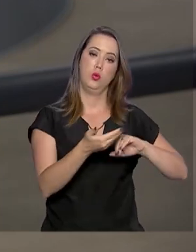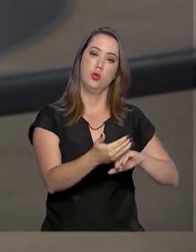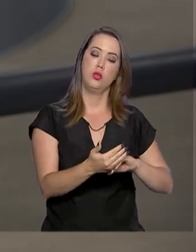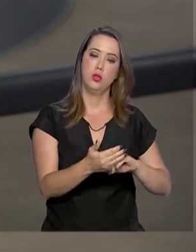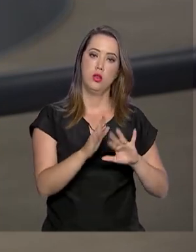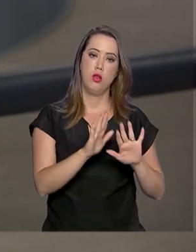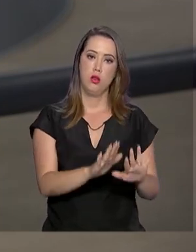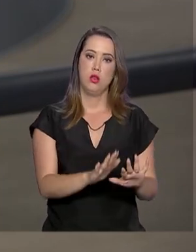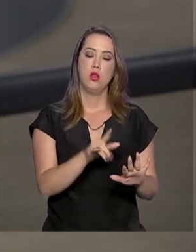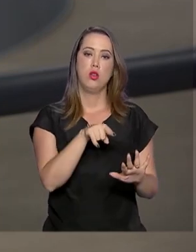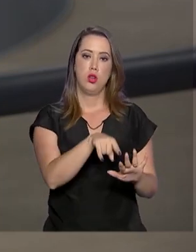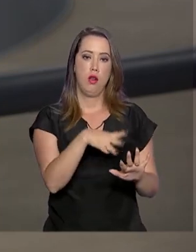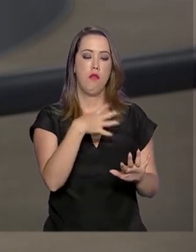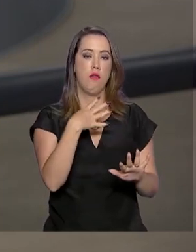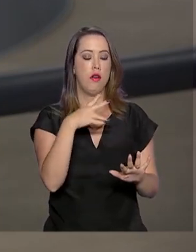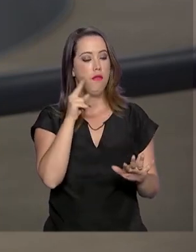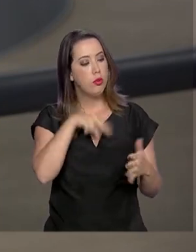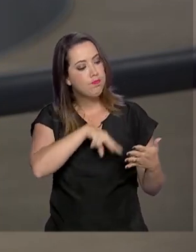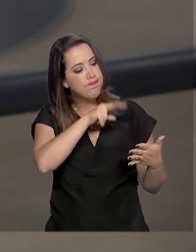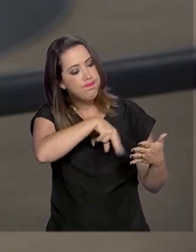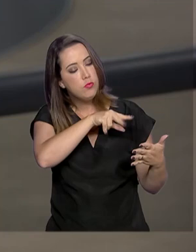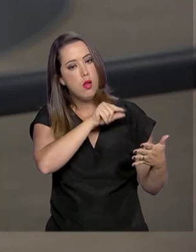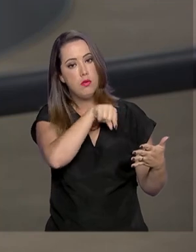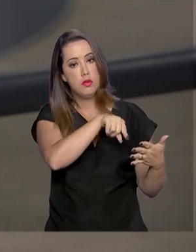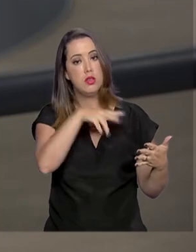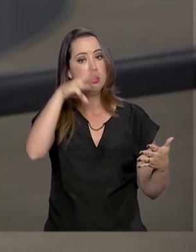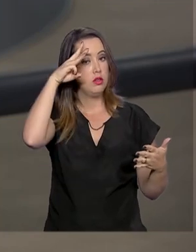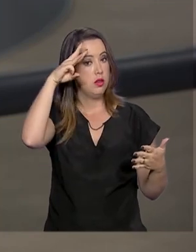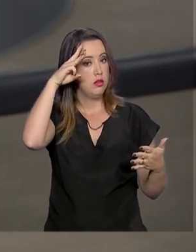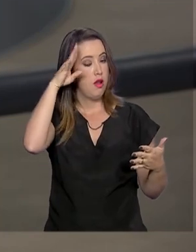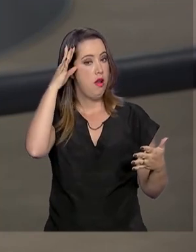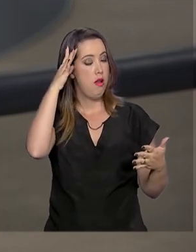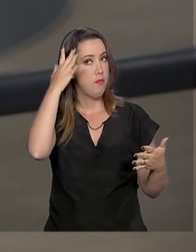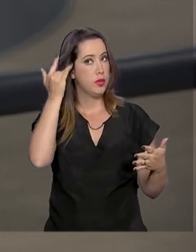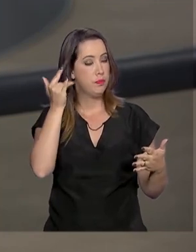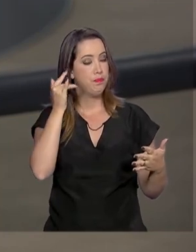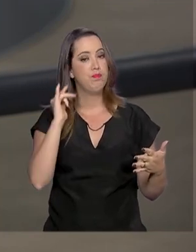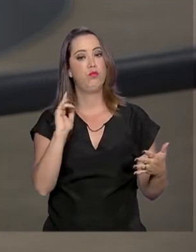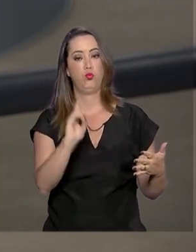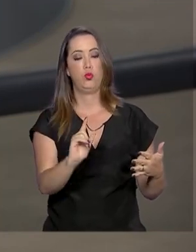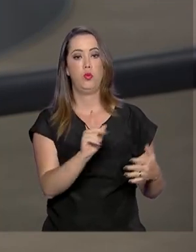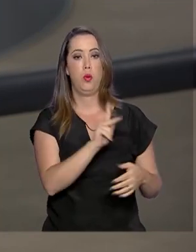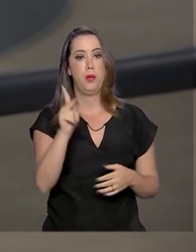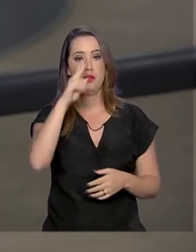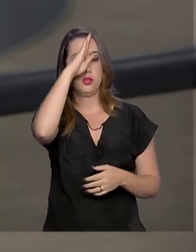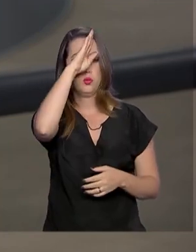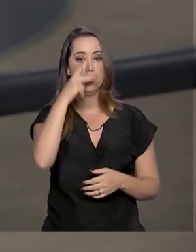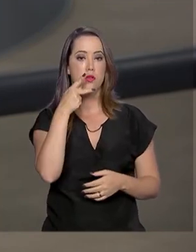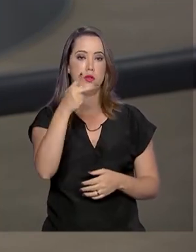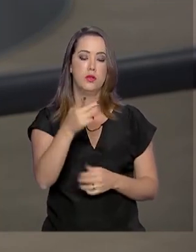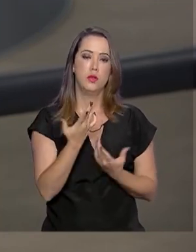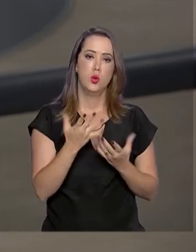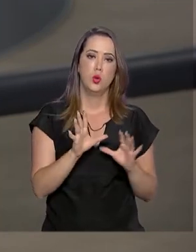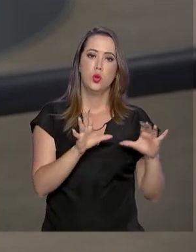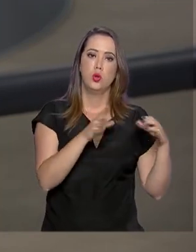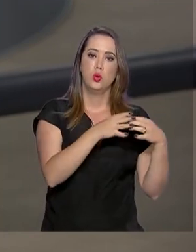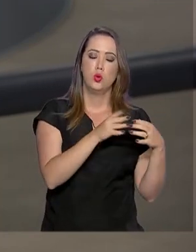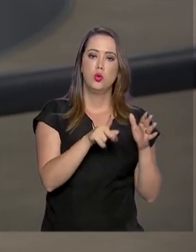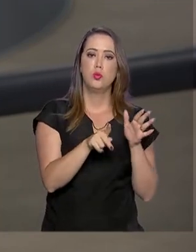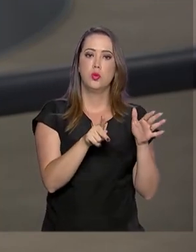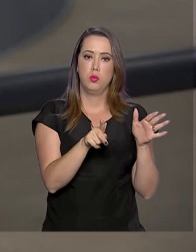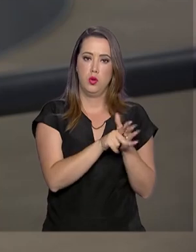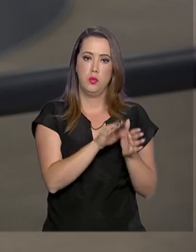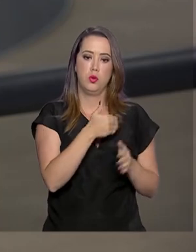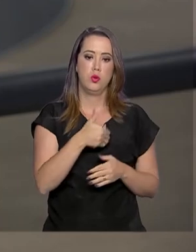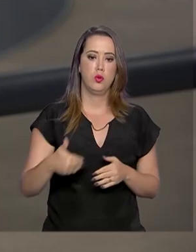que deve conhecer, então, esse novo texto da proposta nesta terça-feira. Segundo Bolsonaro, as carreiras típicas de Estado